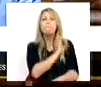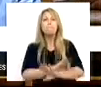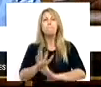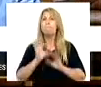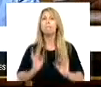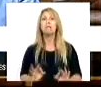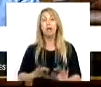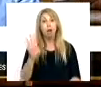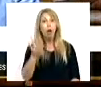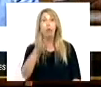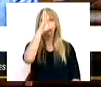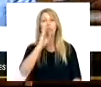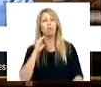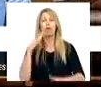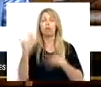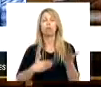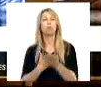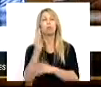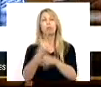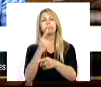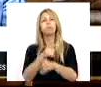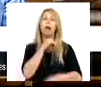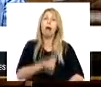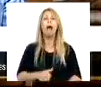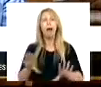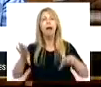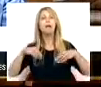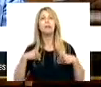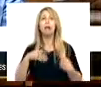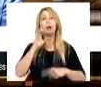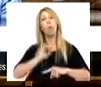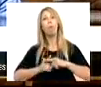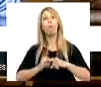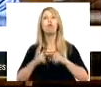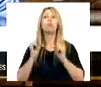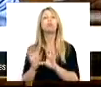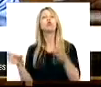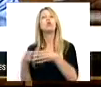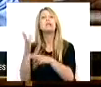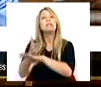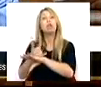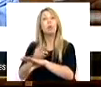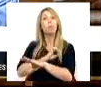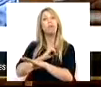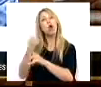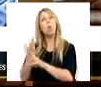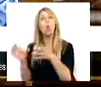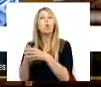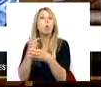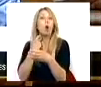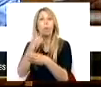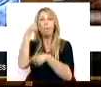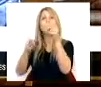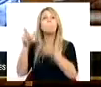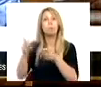continuam a permitir que o esforço coletivo seja para benefício privado de um conjunto reduzido de pessoas. É certo que esta